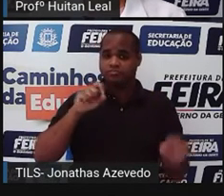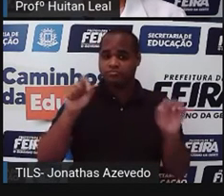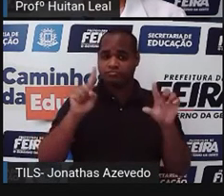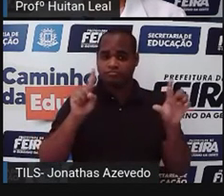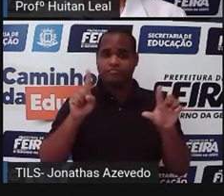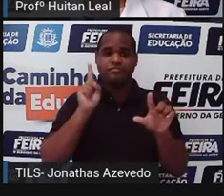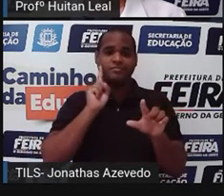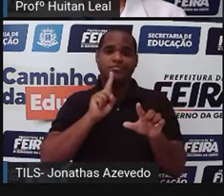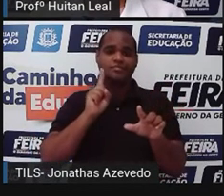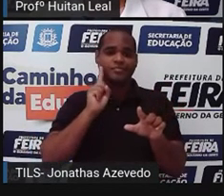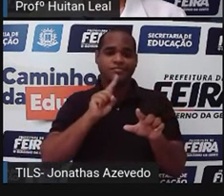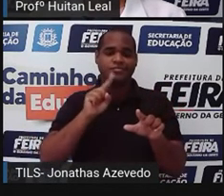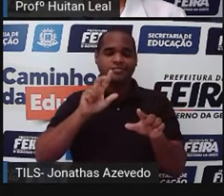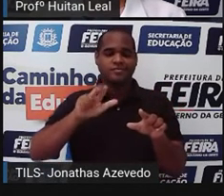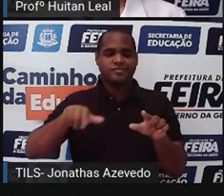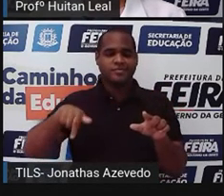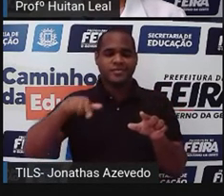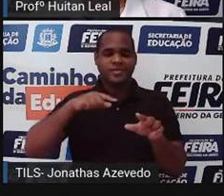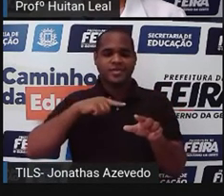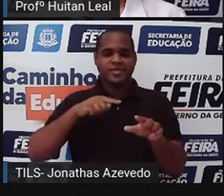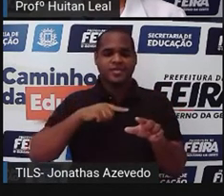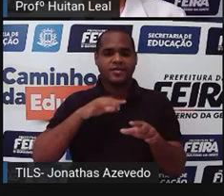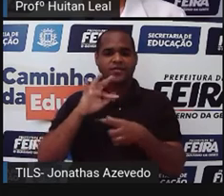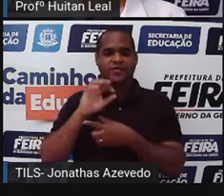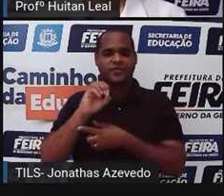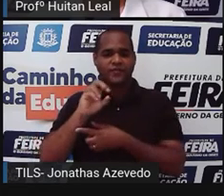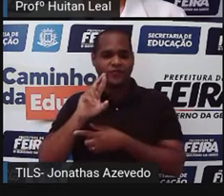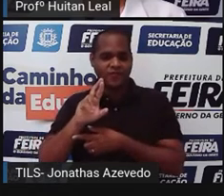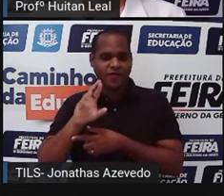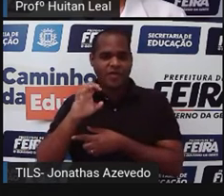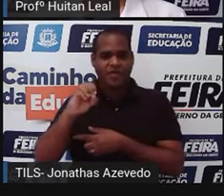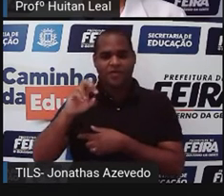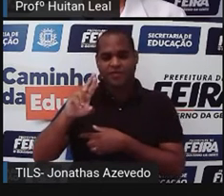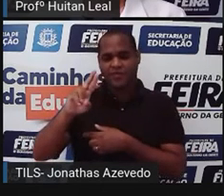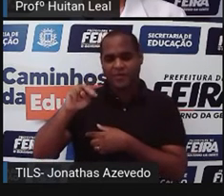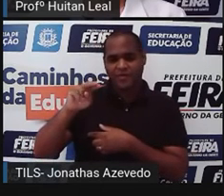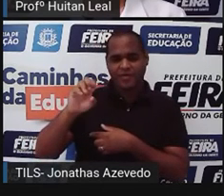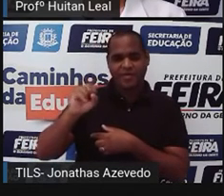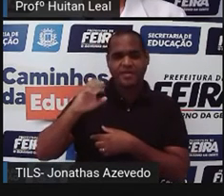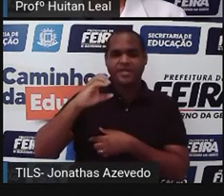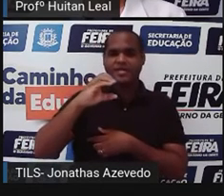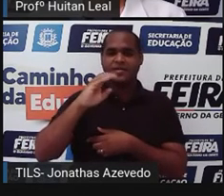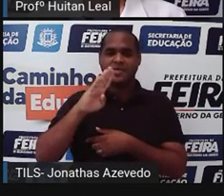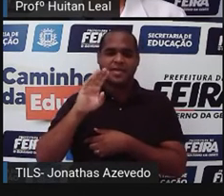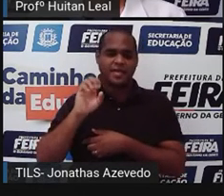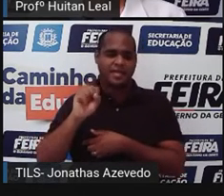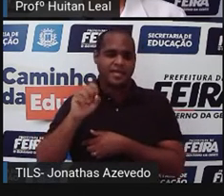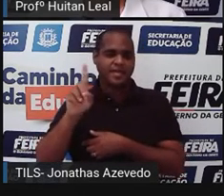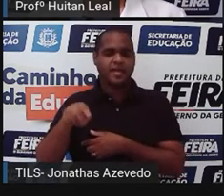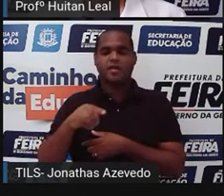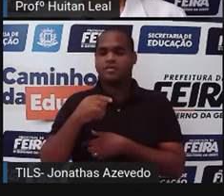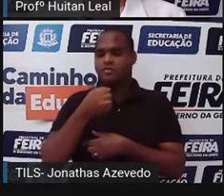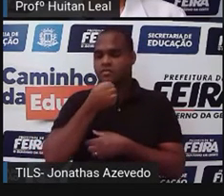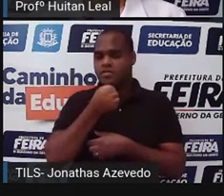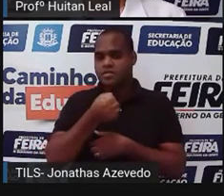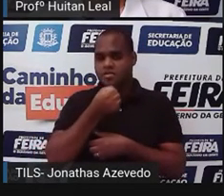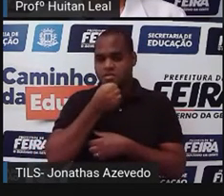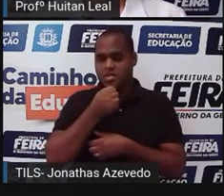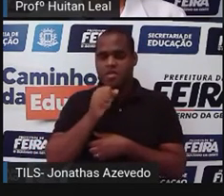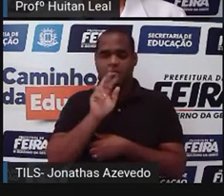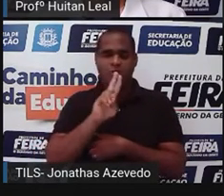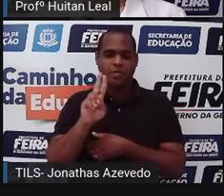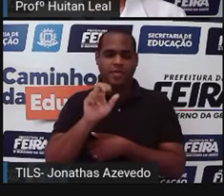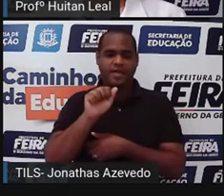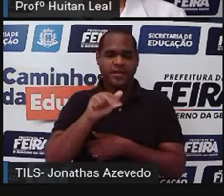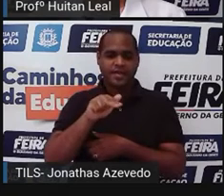Inferno 2 e a série Four Corners da CBS em que atua como Anne Margareth.